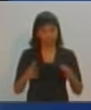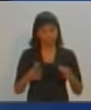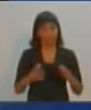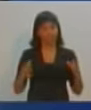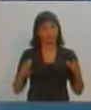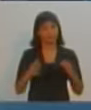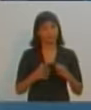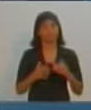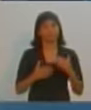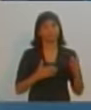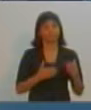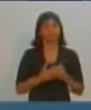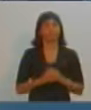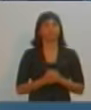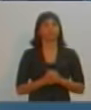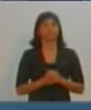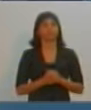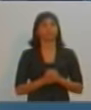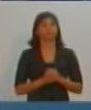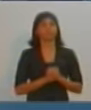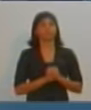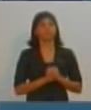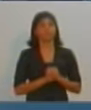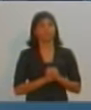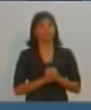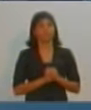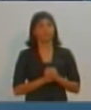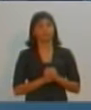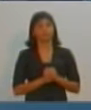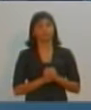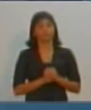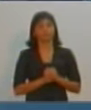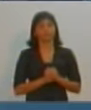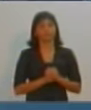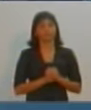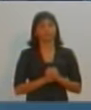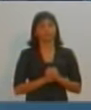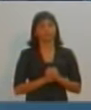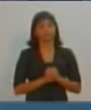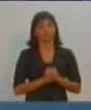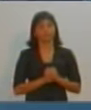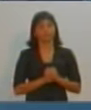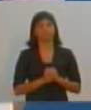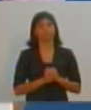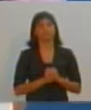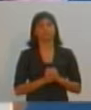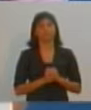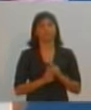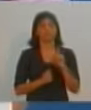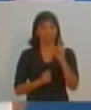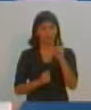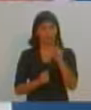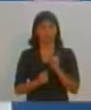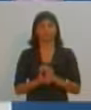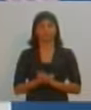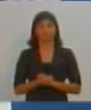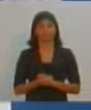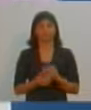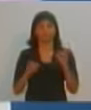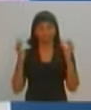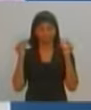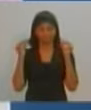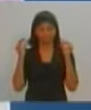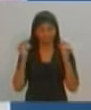deixando essas empresas sair. Candidato, você já deu seu tempo, obrigada. José Lemes, por favor, 30 segundos de comentário. A você que está cansado da mesma